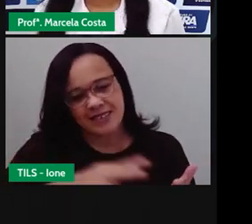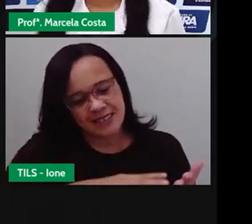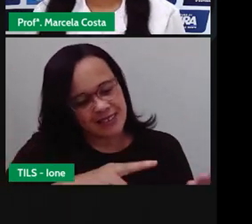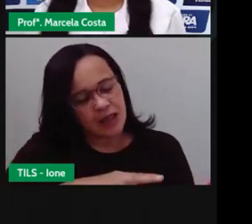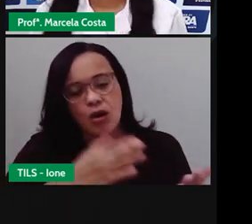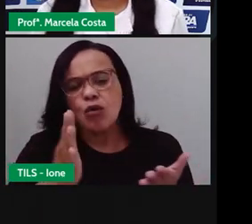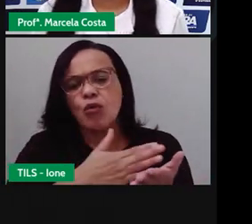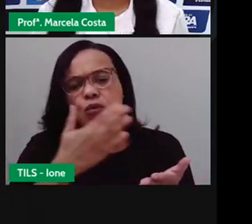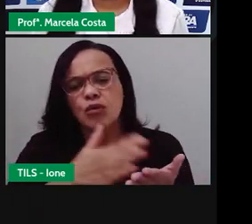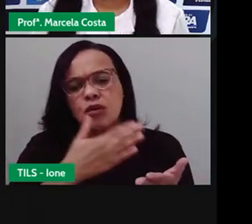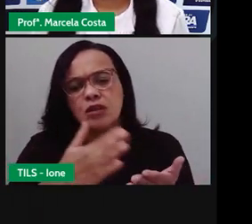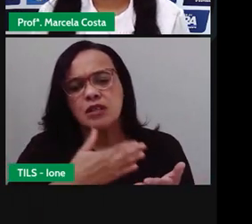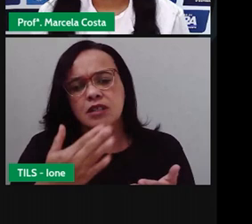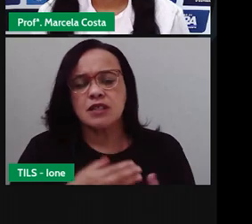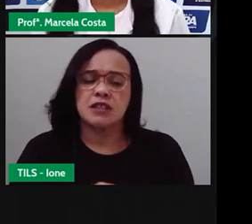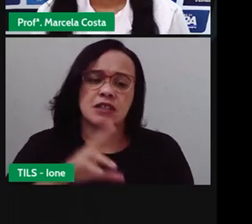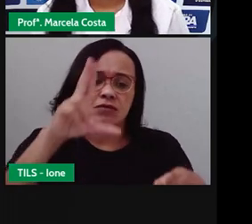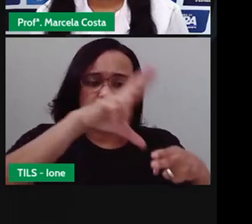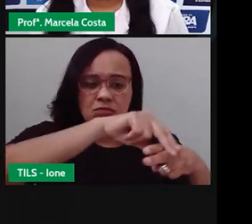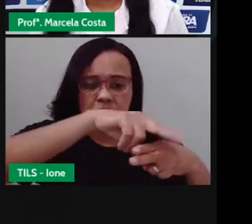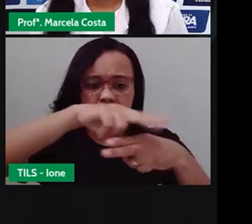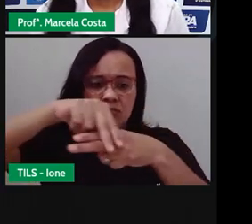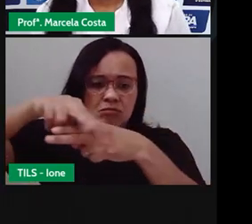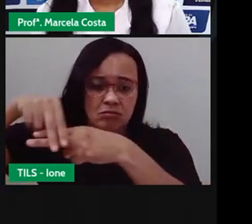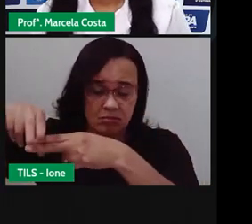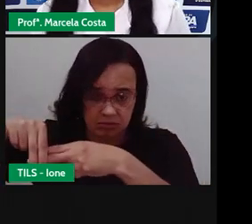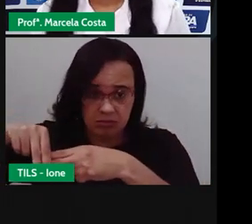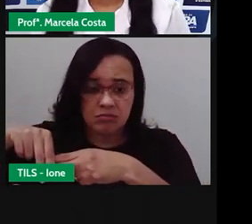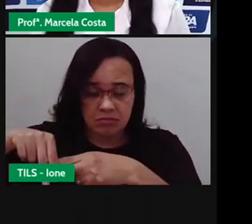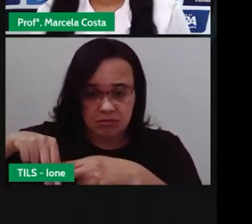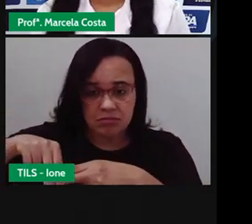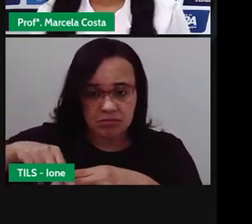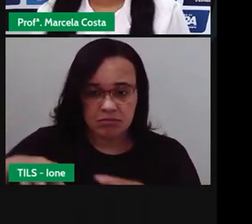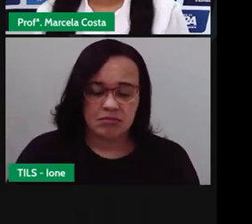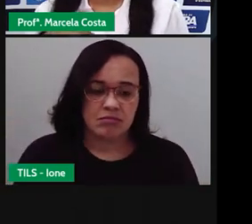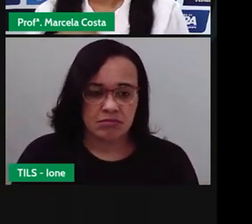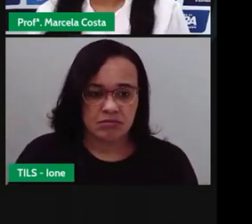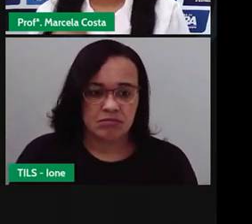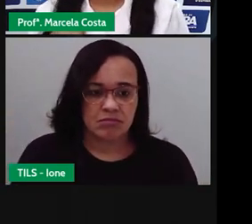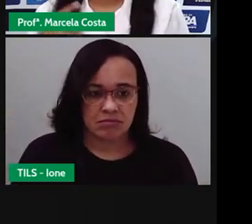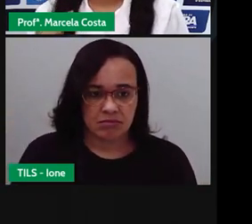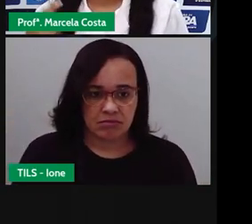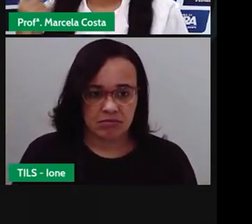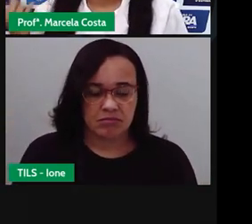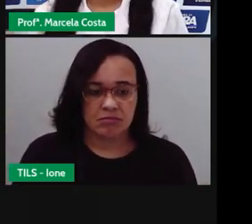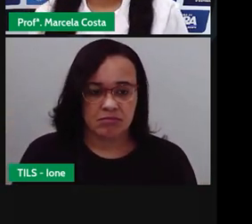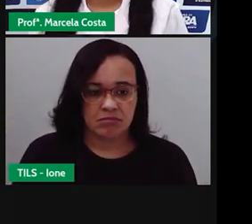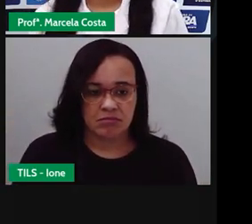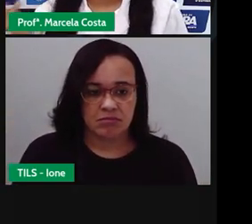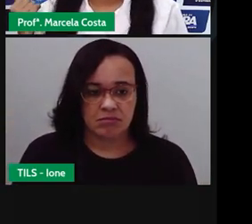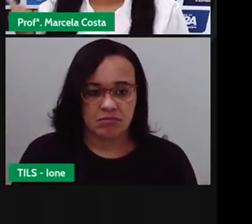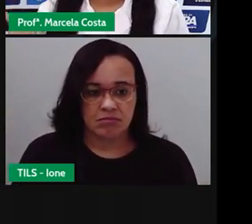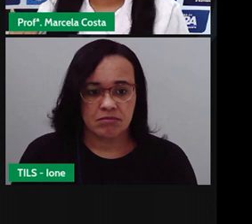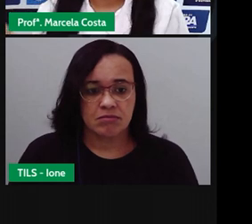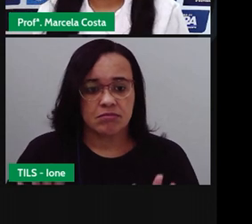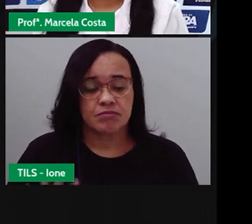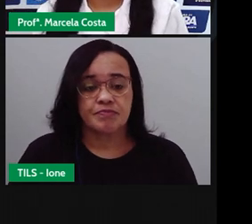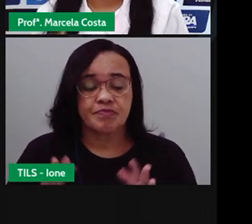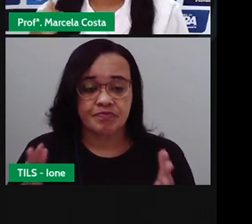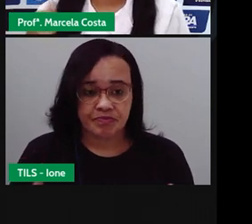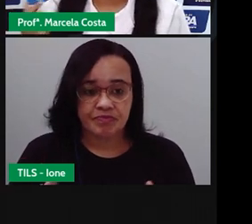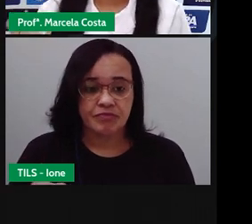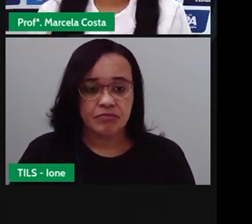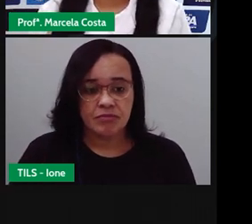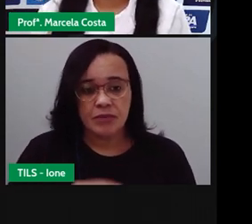Mas, a feira literária de filha de Santana, ela está acontecendo, né? Porque você não está falando de